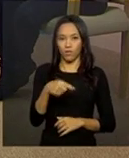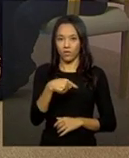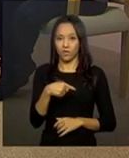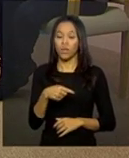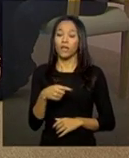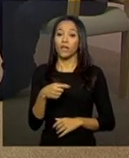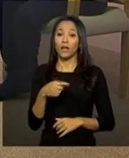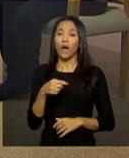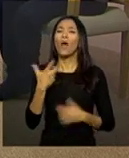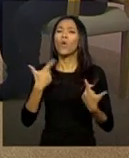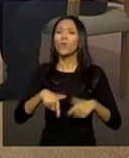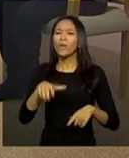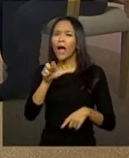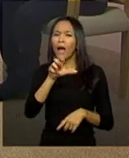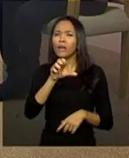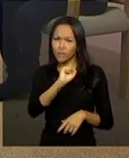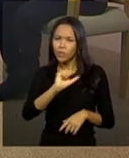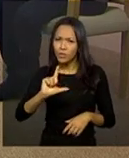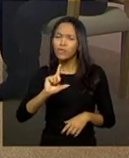São Luís? São Luís do Maranhão.